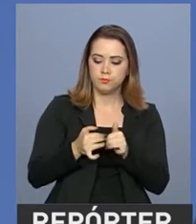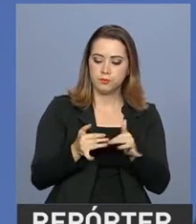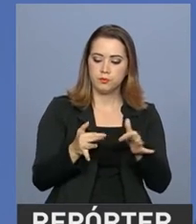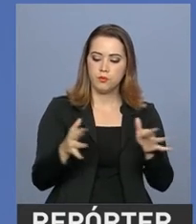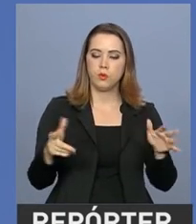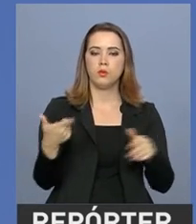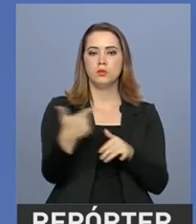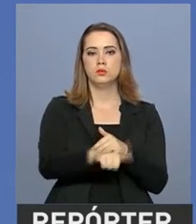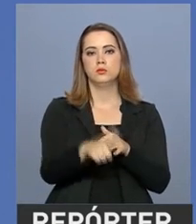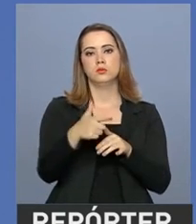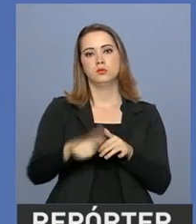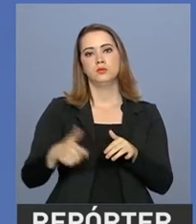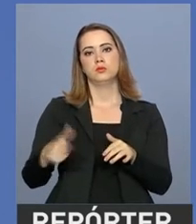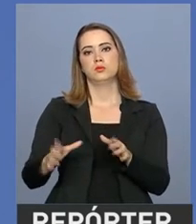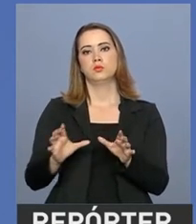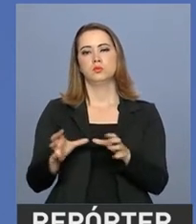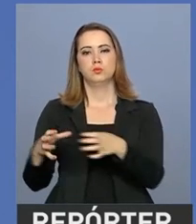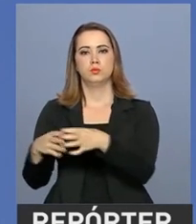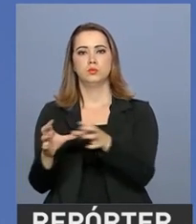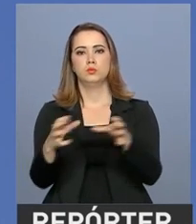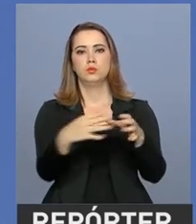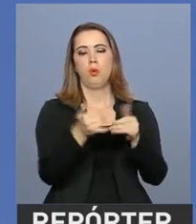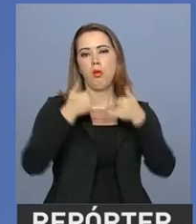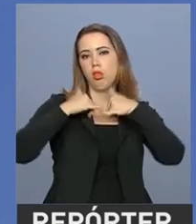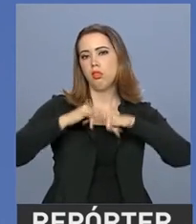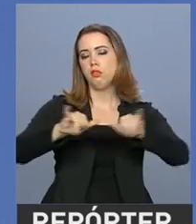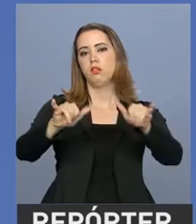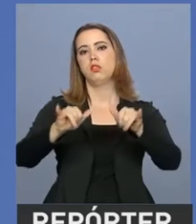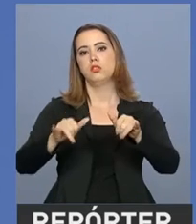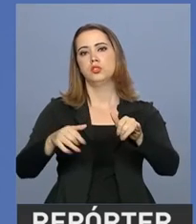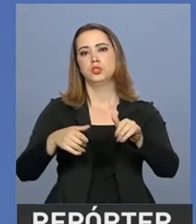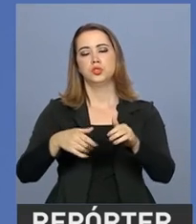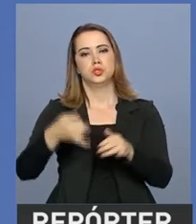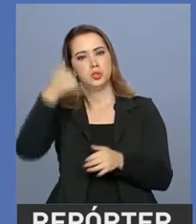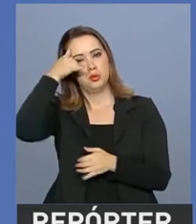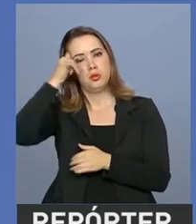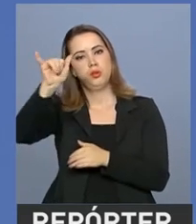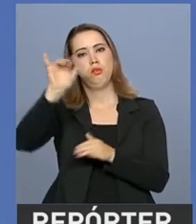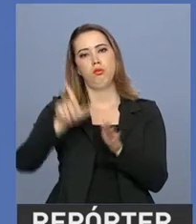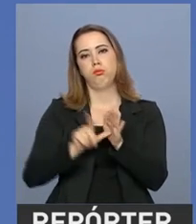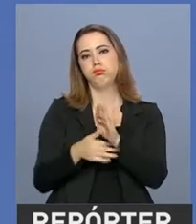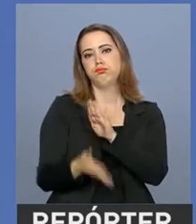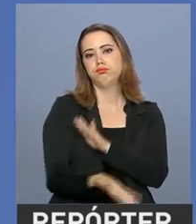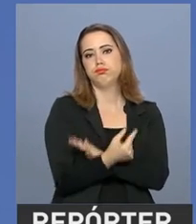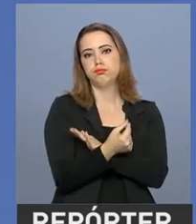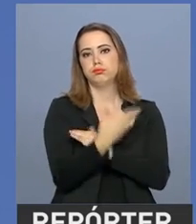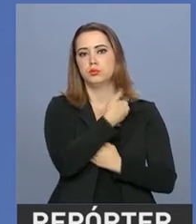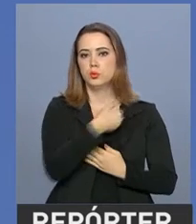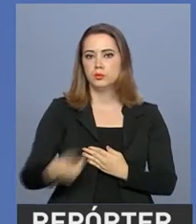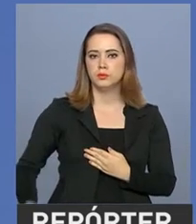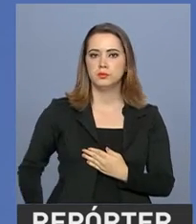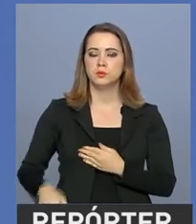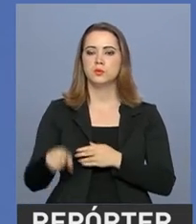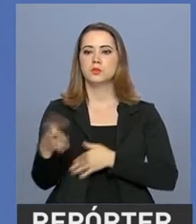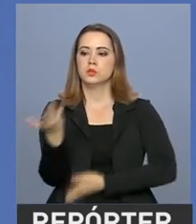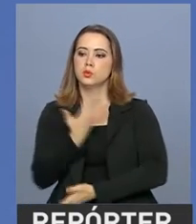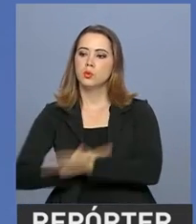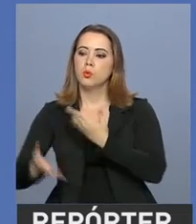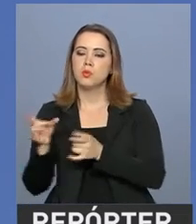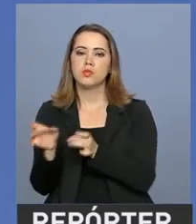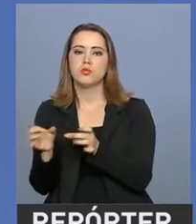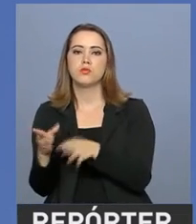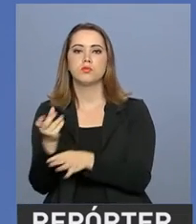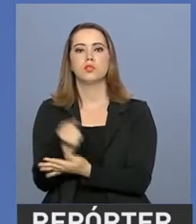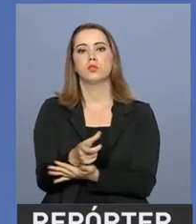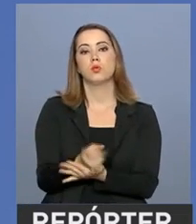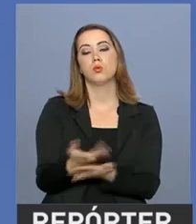para outras áreas, como energia, combate à corrupção, comércio e investimento,